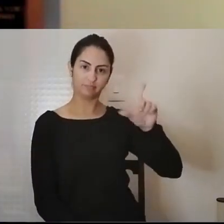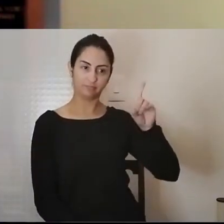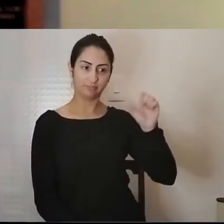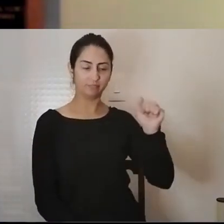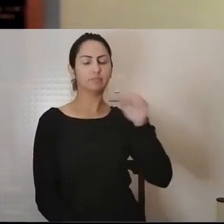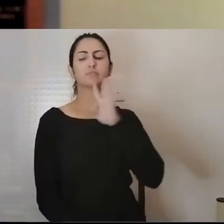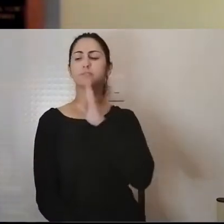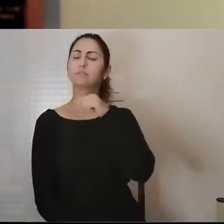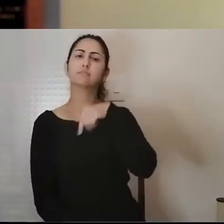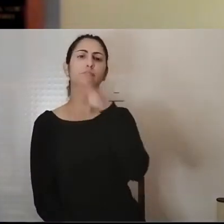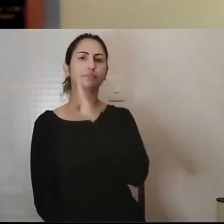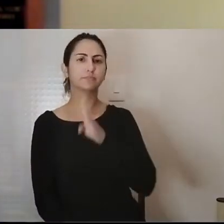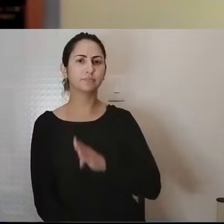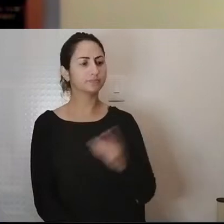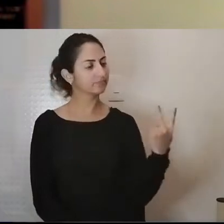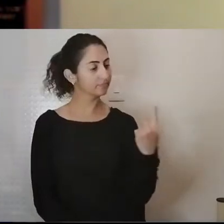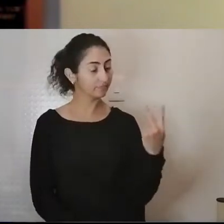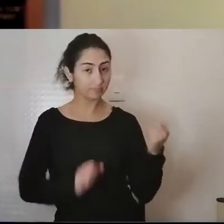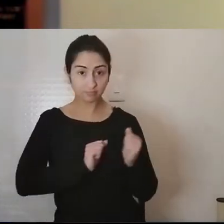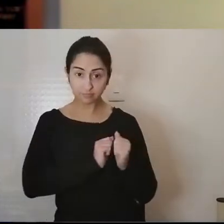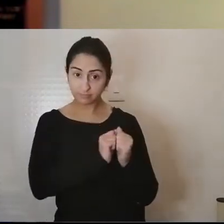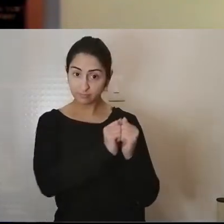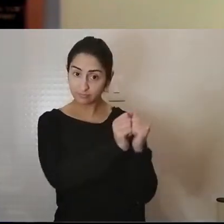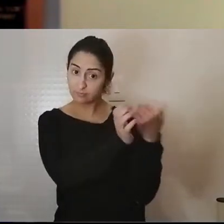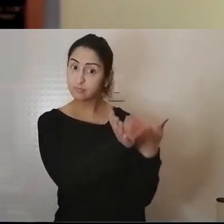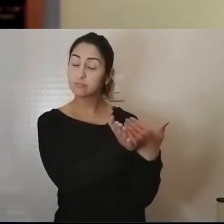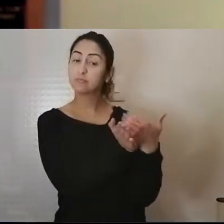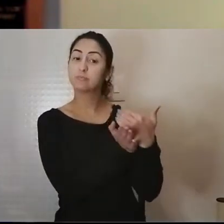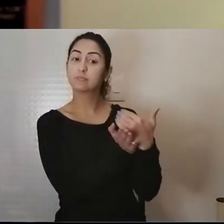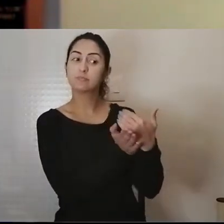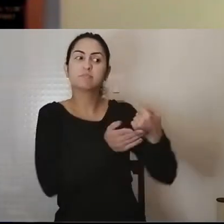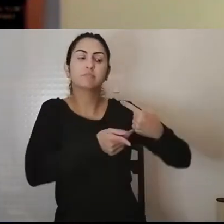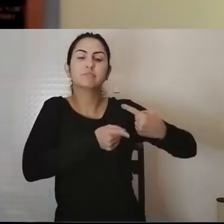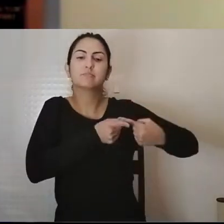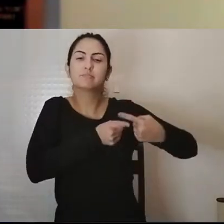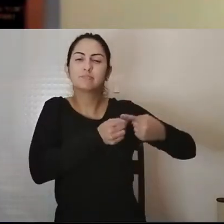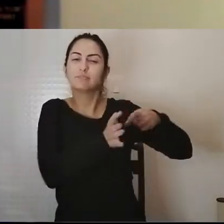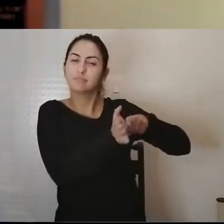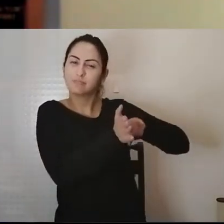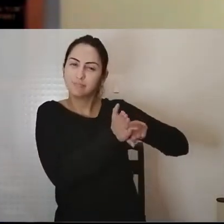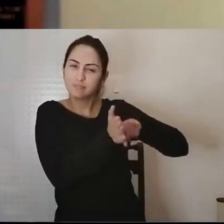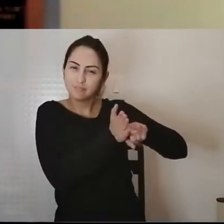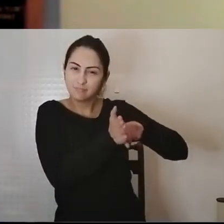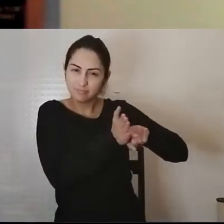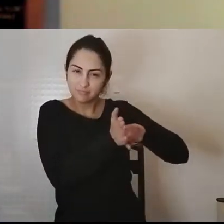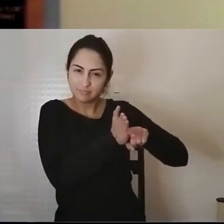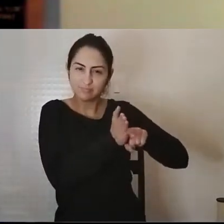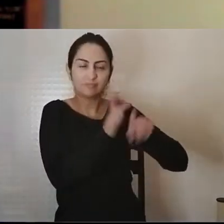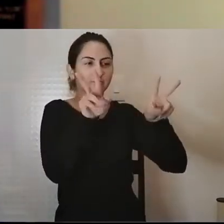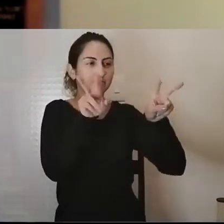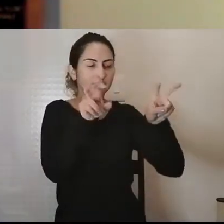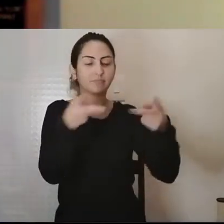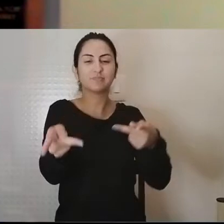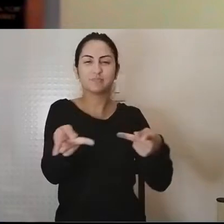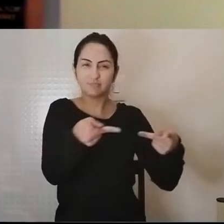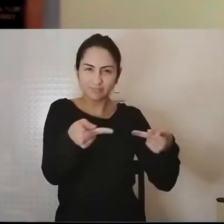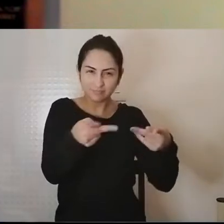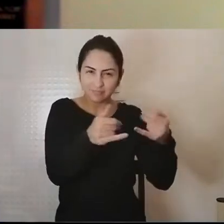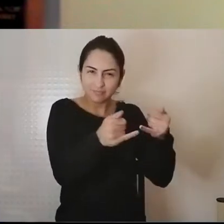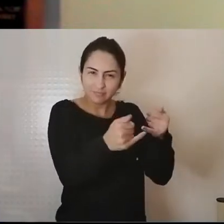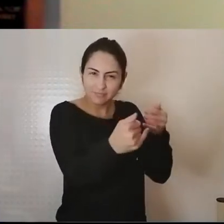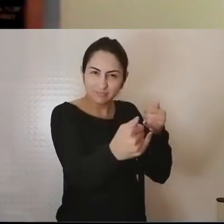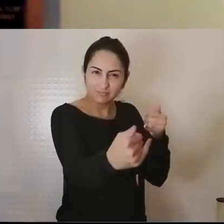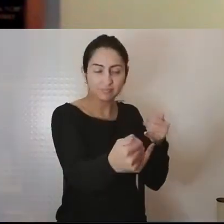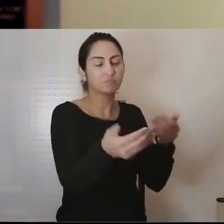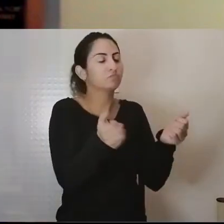Brasil e nossa parceria teve início por ocasião da pesquisa A Vizinhança nas Entrelinhas, que agregou